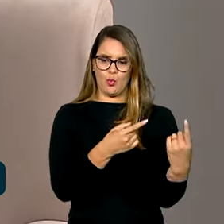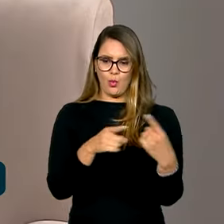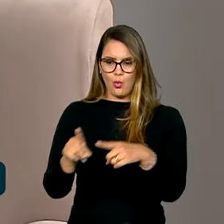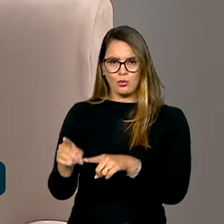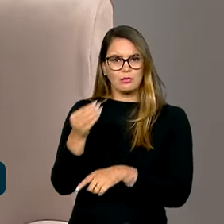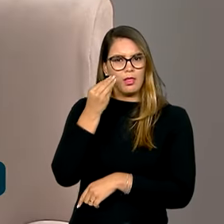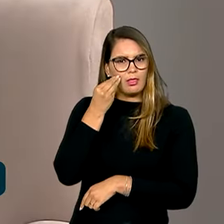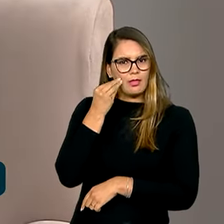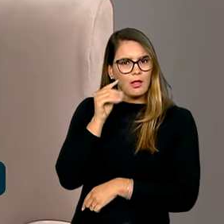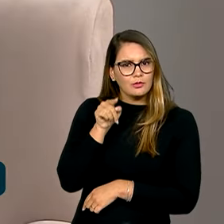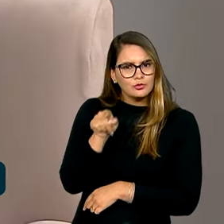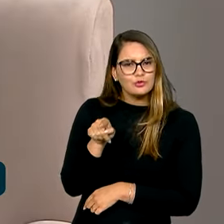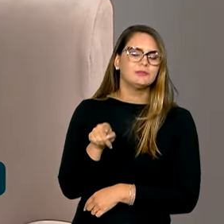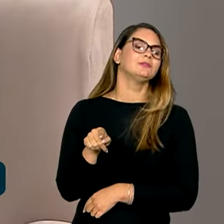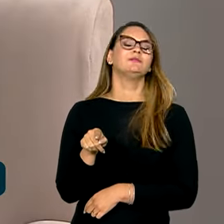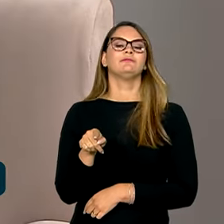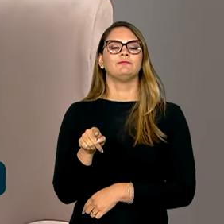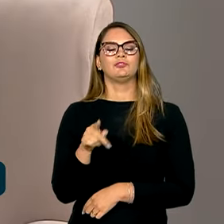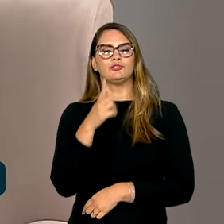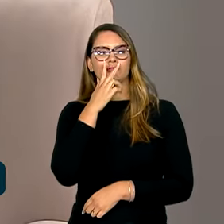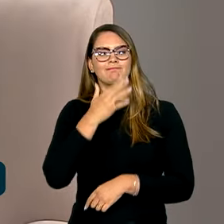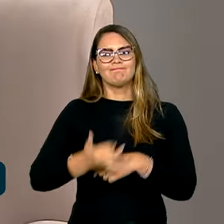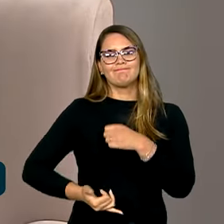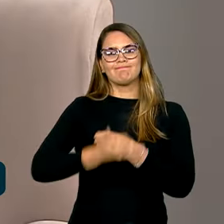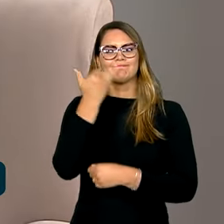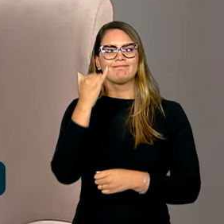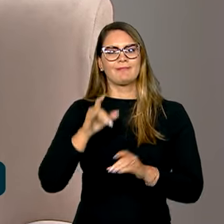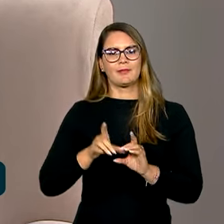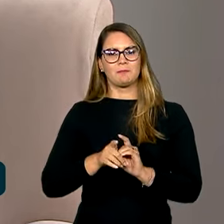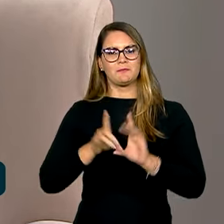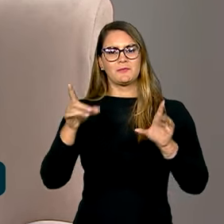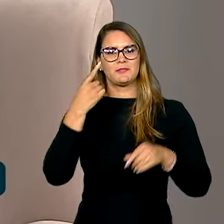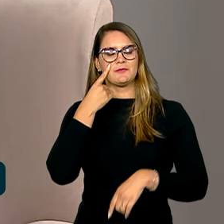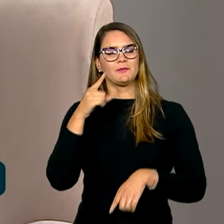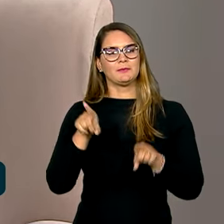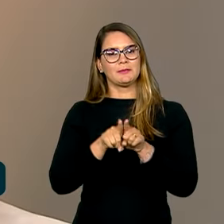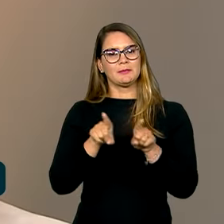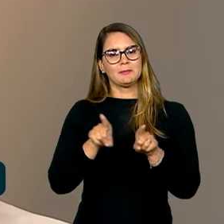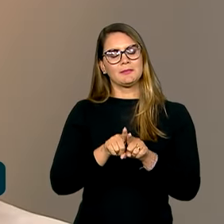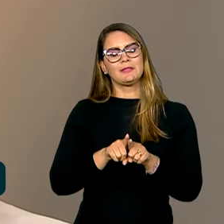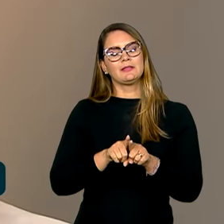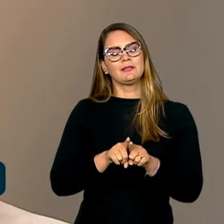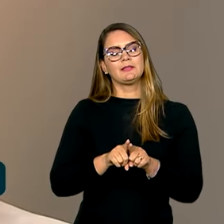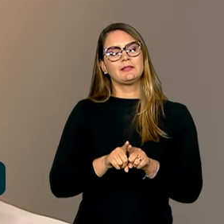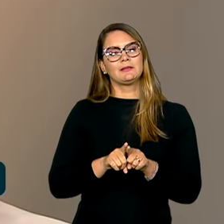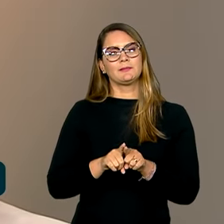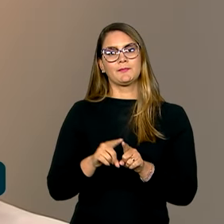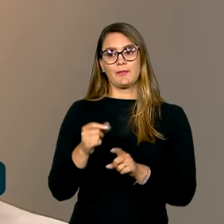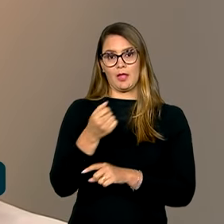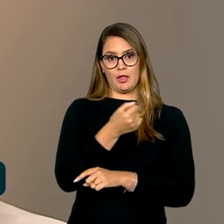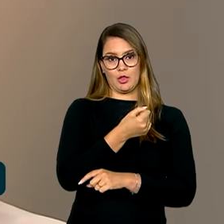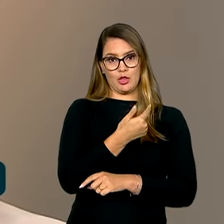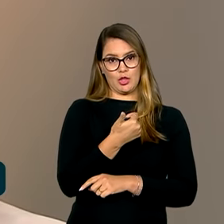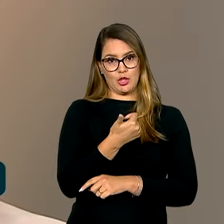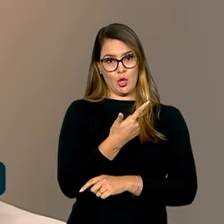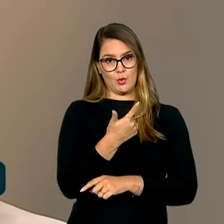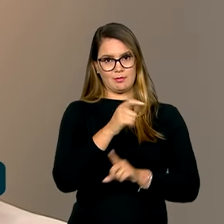tentativa de ruptura da nossa democracia, nós vimos também ao longo destes últimos 12 meses